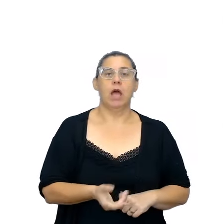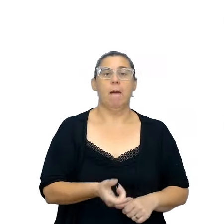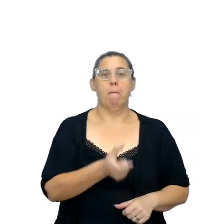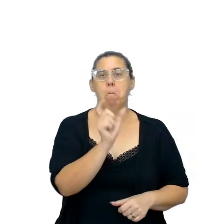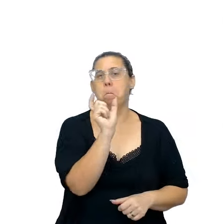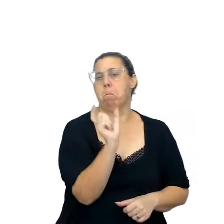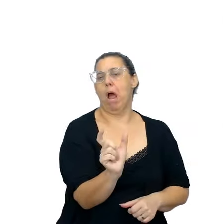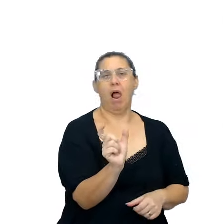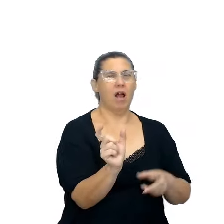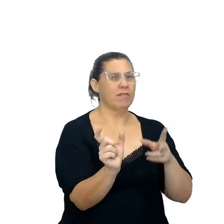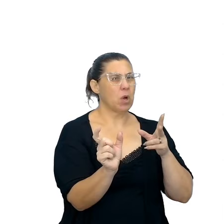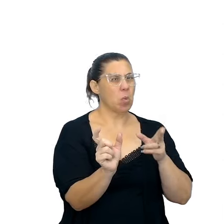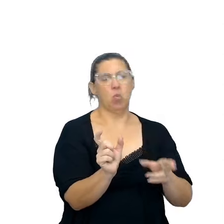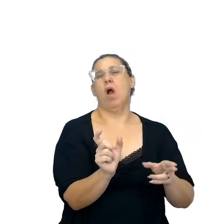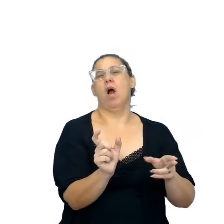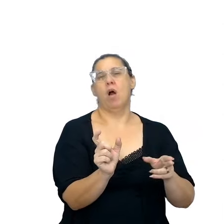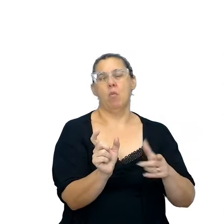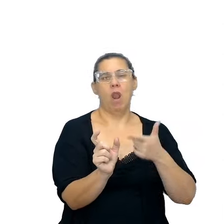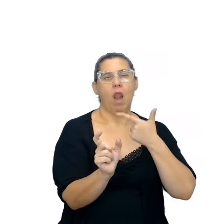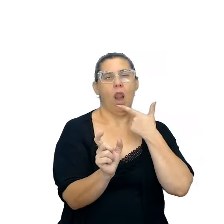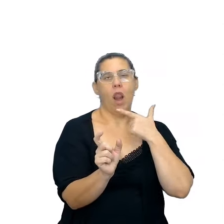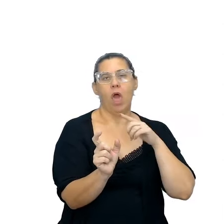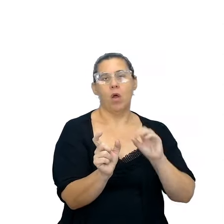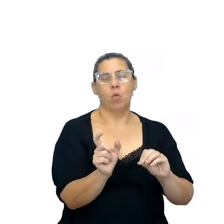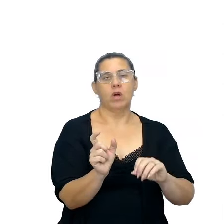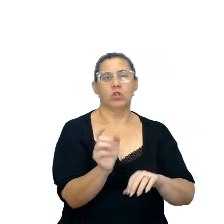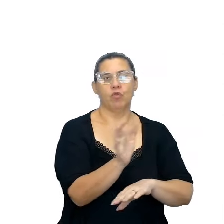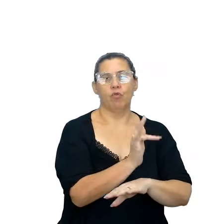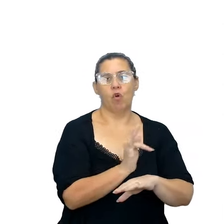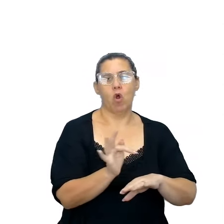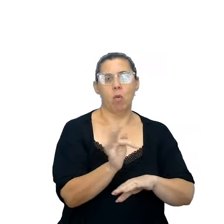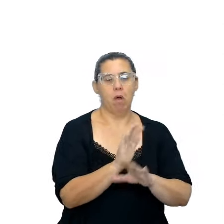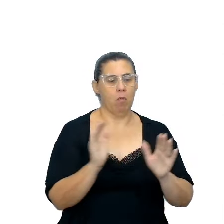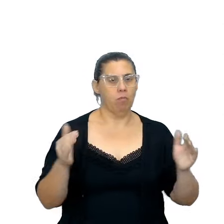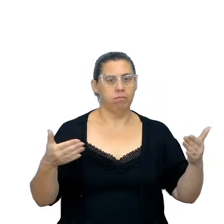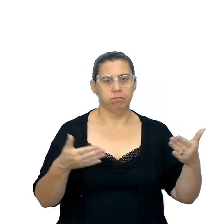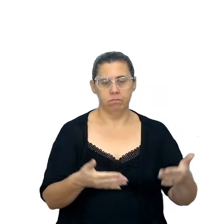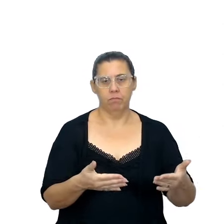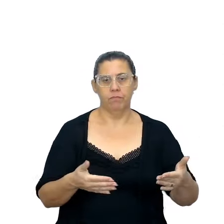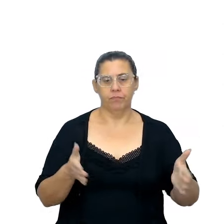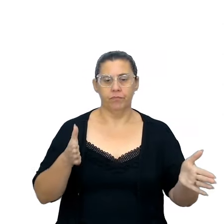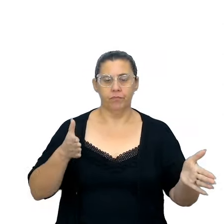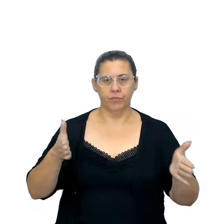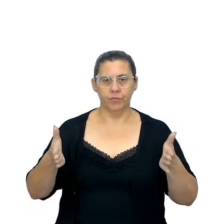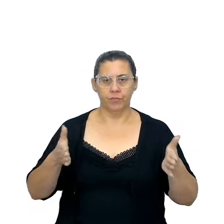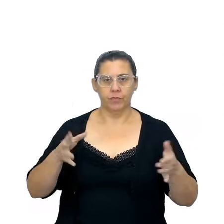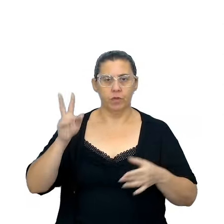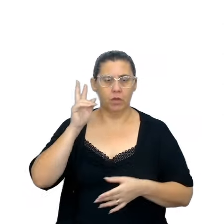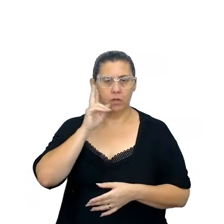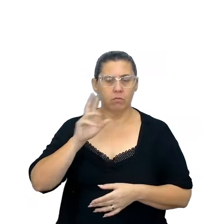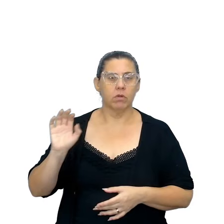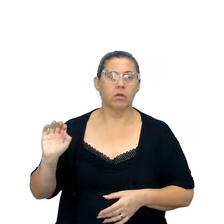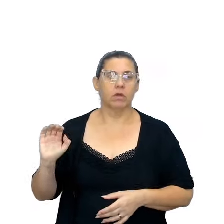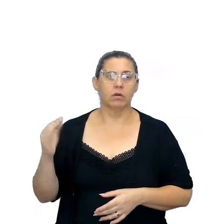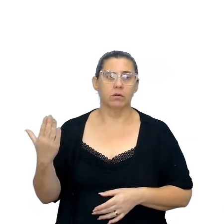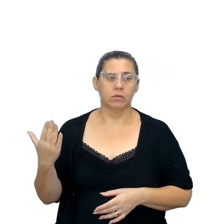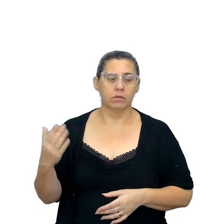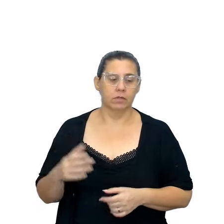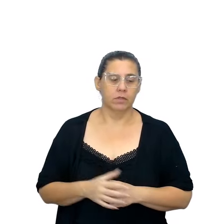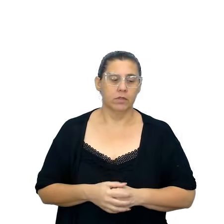encenar, utilizar a linguagem tão formal ou tão específica daquele período histórico em que aconteceu